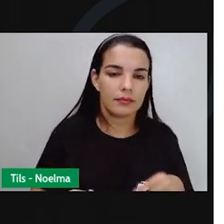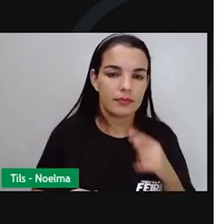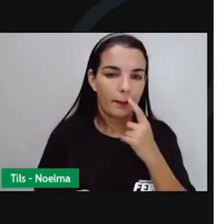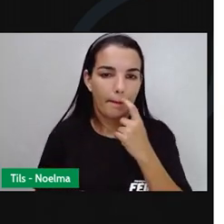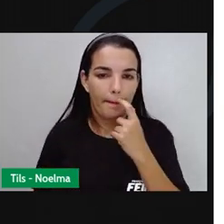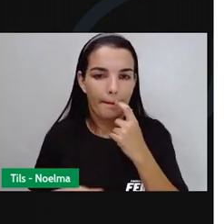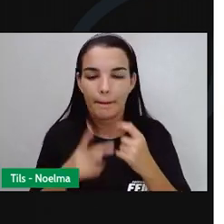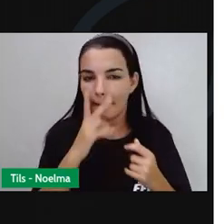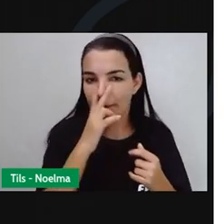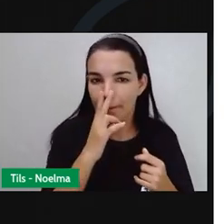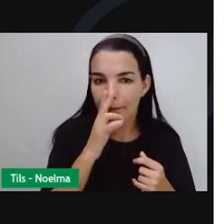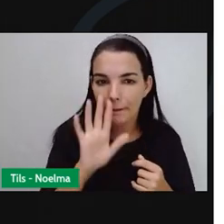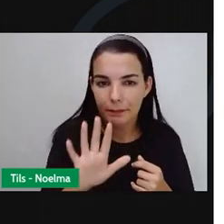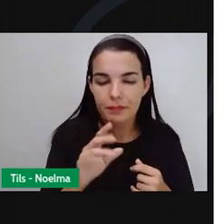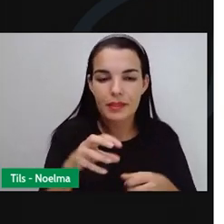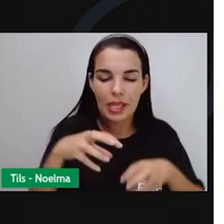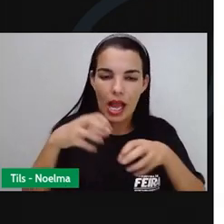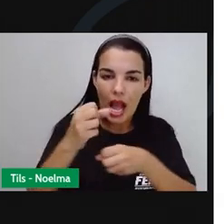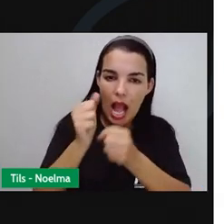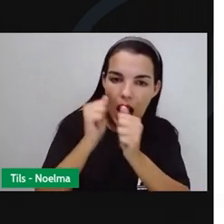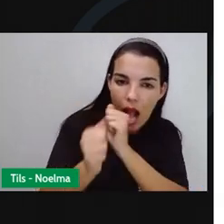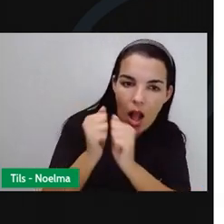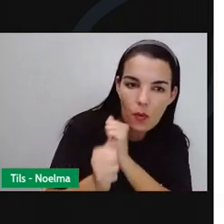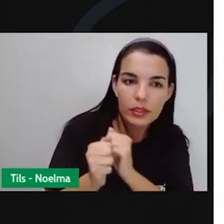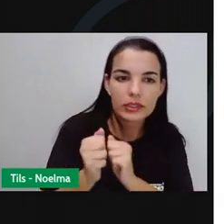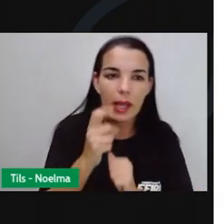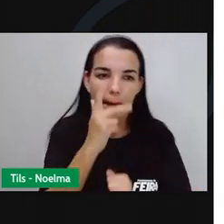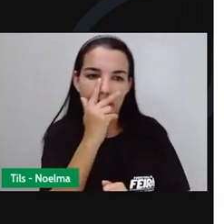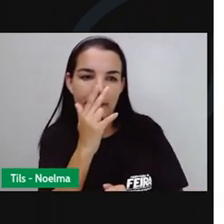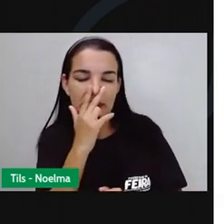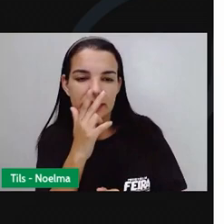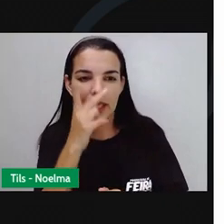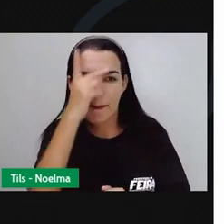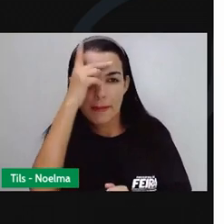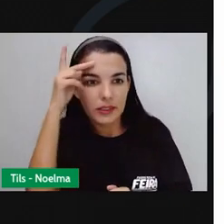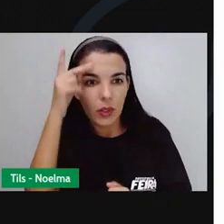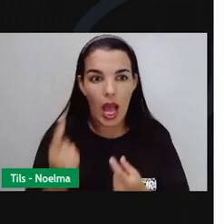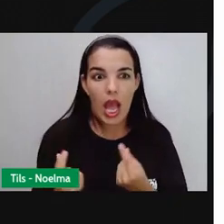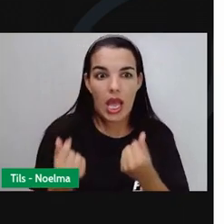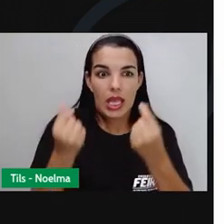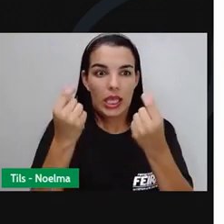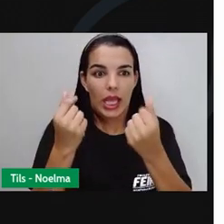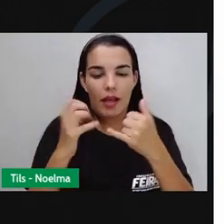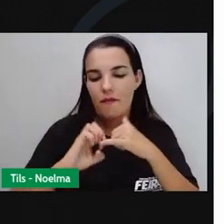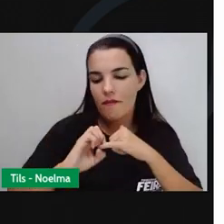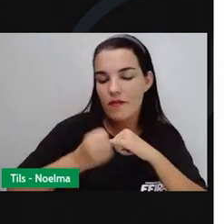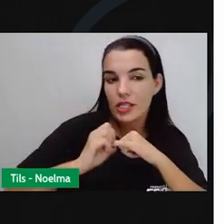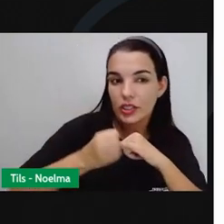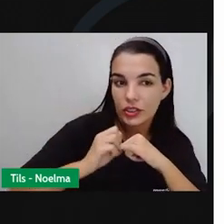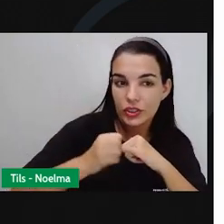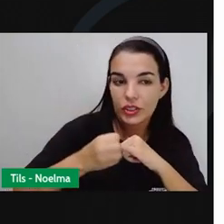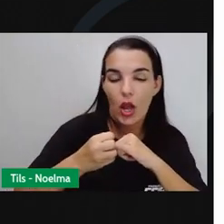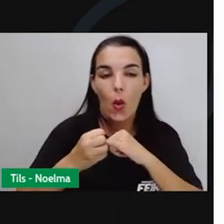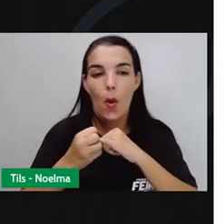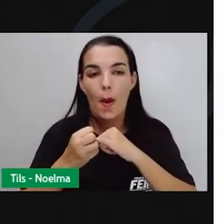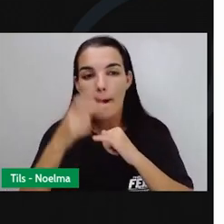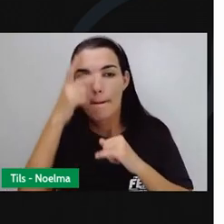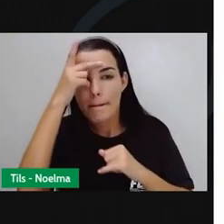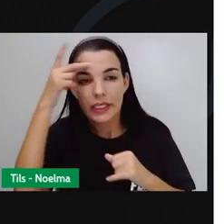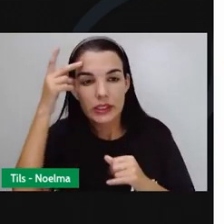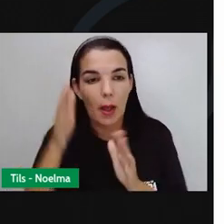pobre, arroz com feijão juntos era uma coisa surreal. Fala, nossa, isso é de gente muito pobre, isso é de gente muito rica, e aqui se come com farinha, né?